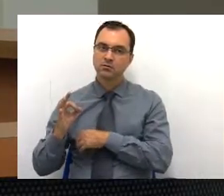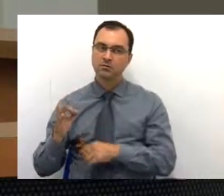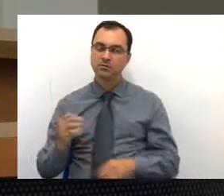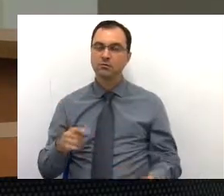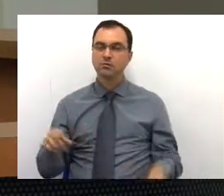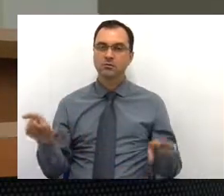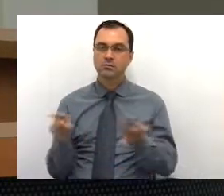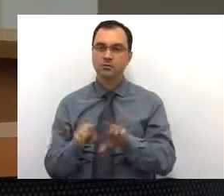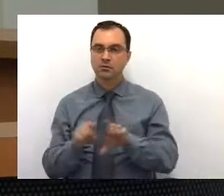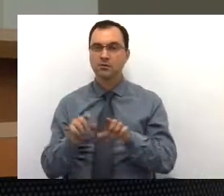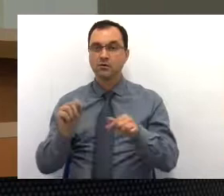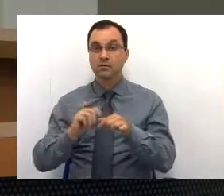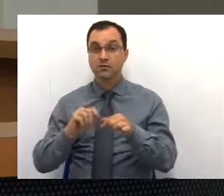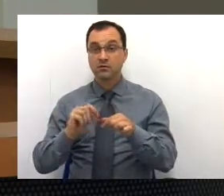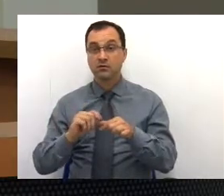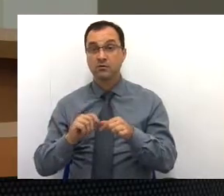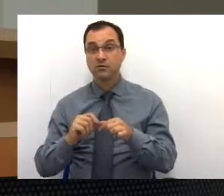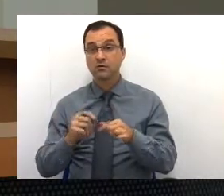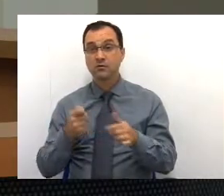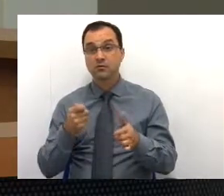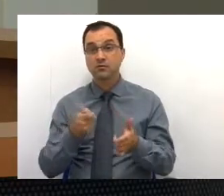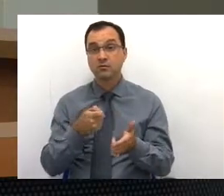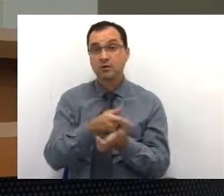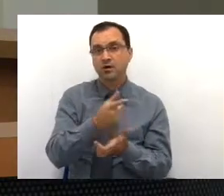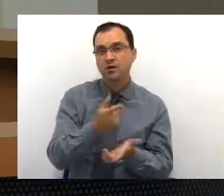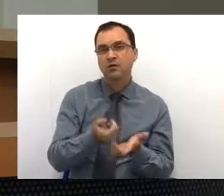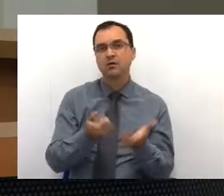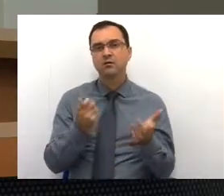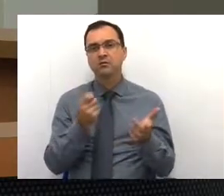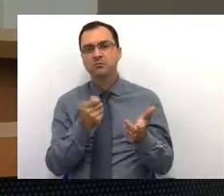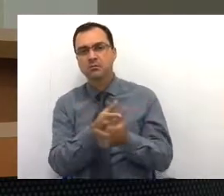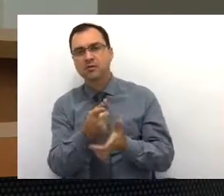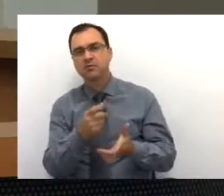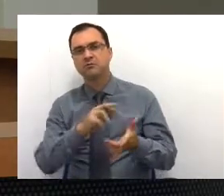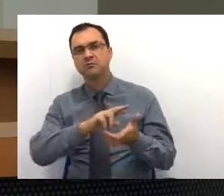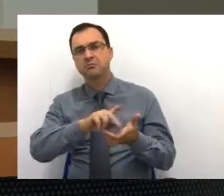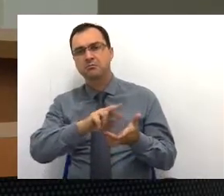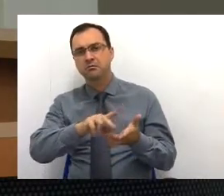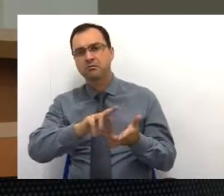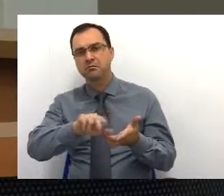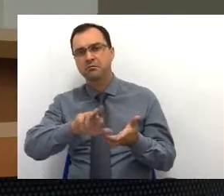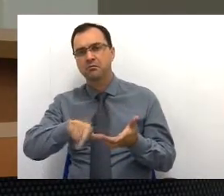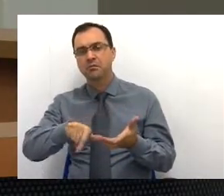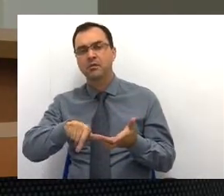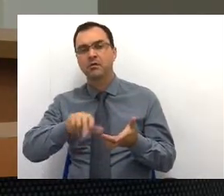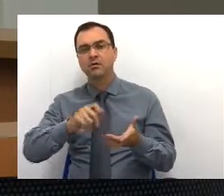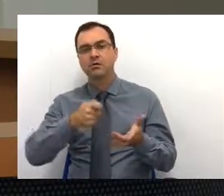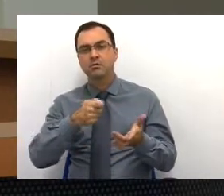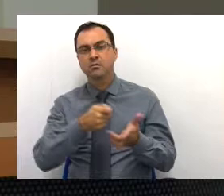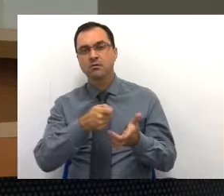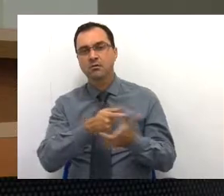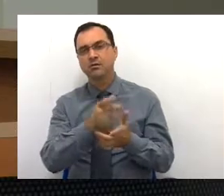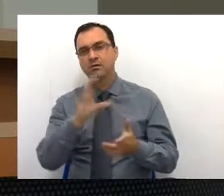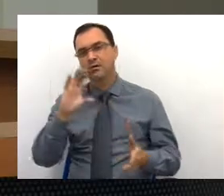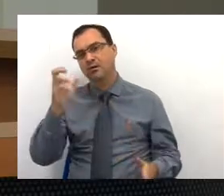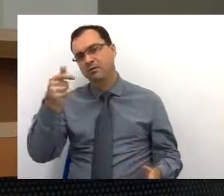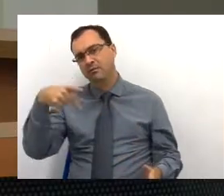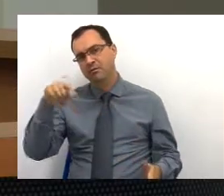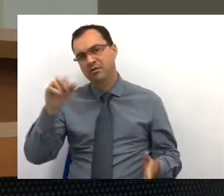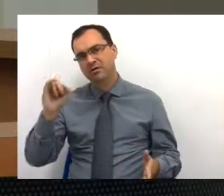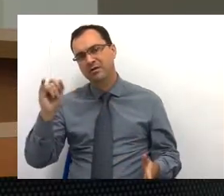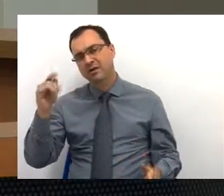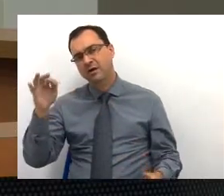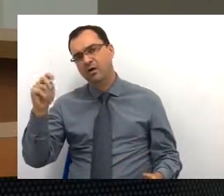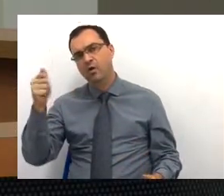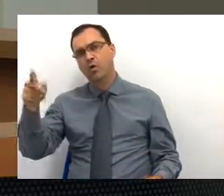E também fizemos aí por natureza de despesa, Despesas de capital e despesas corrente. Despesas de capital são mais investimentos,